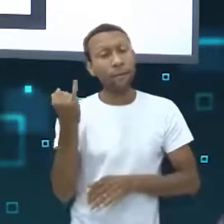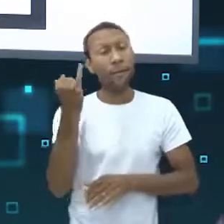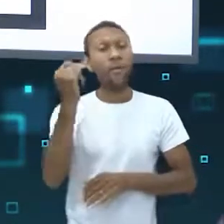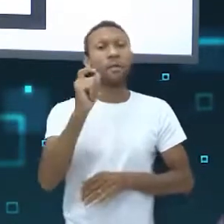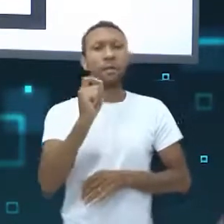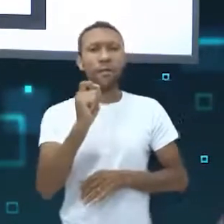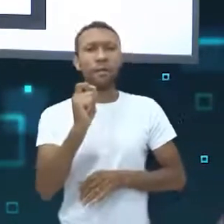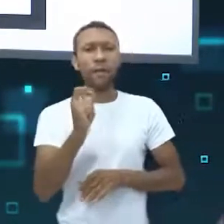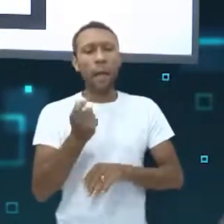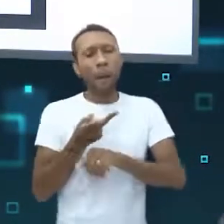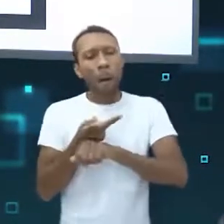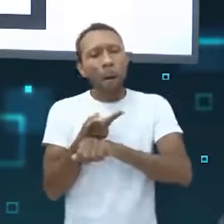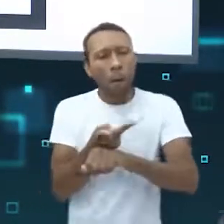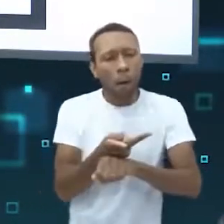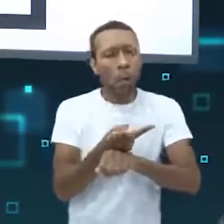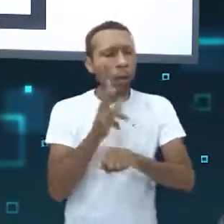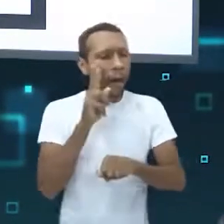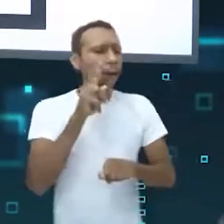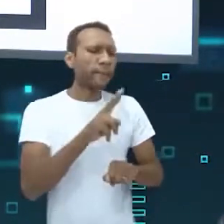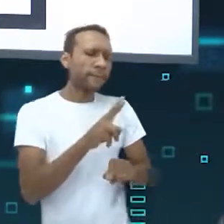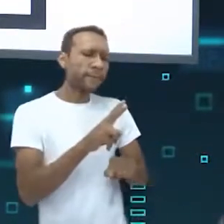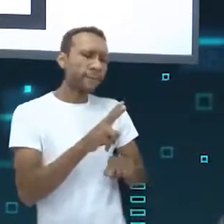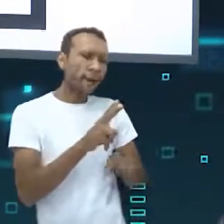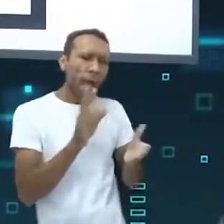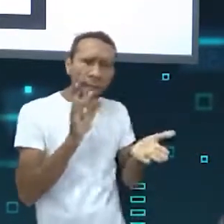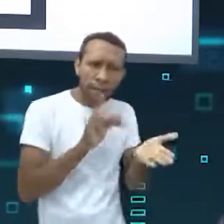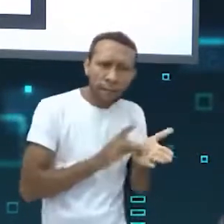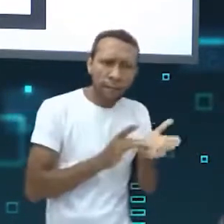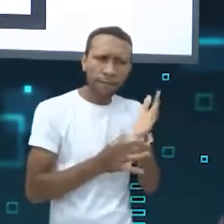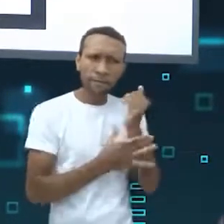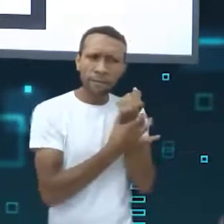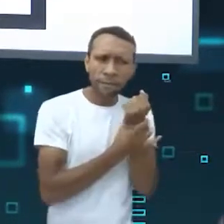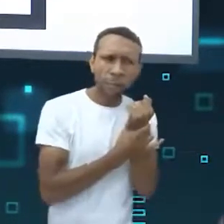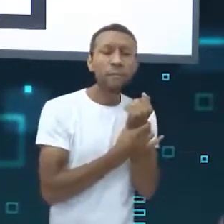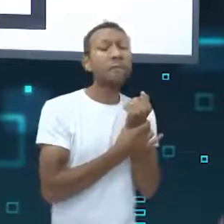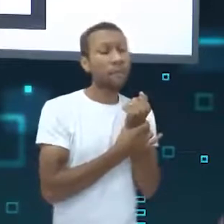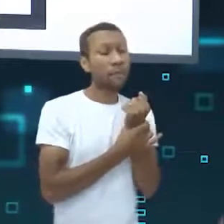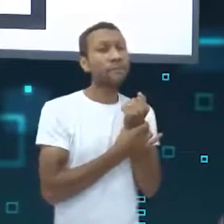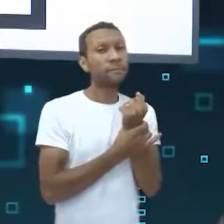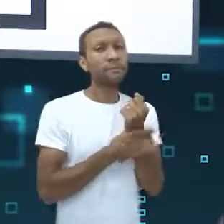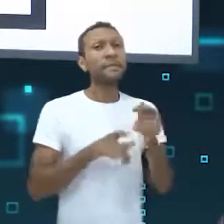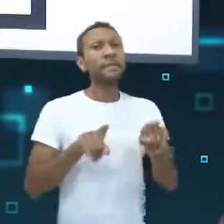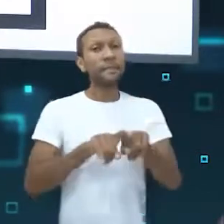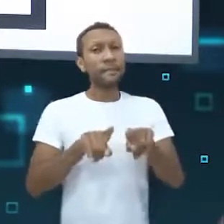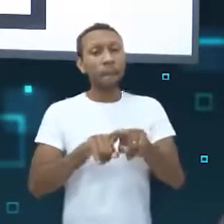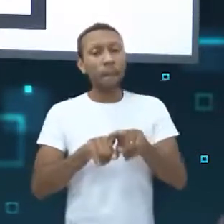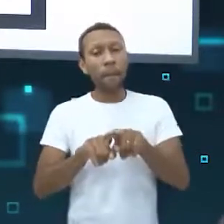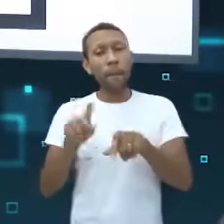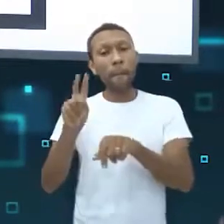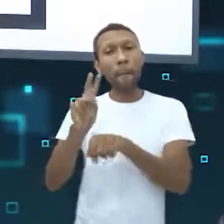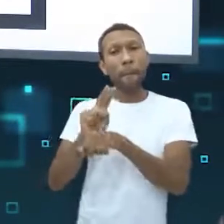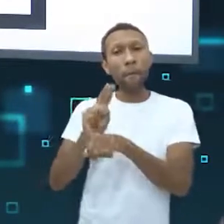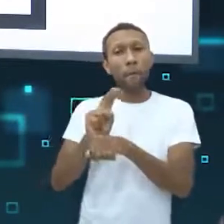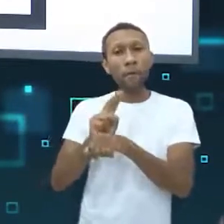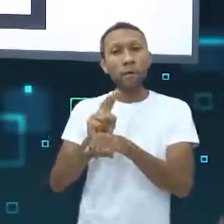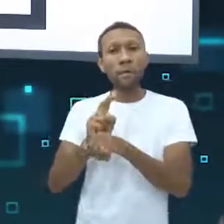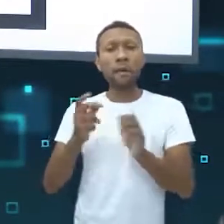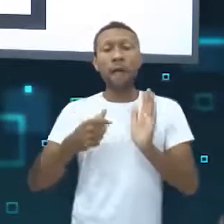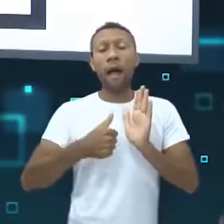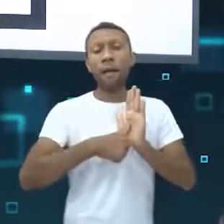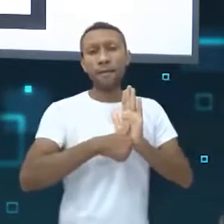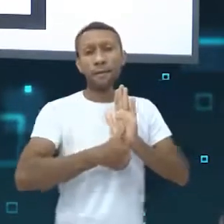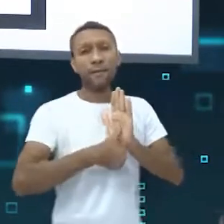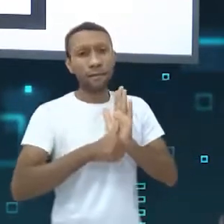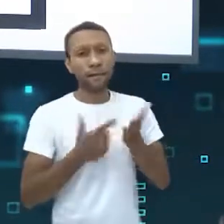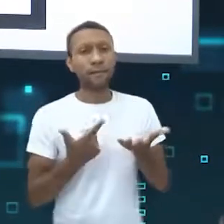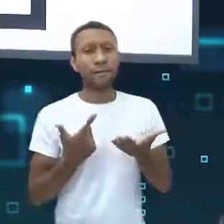é importante buscar fontes seguras e confiáveis. E, além disso, é preciso também proteger a identidade nessas